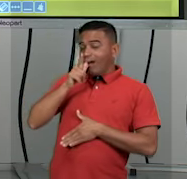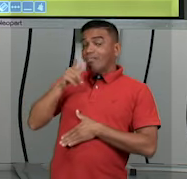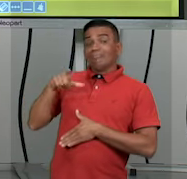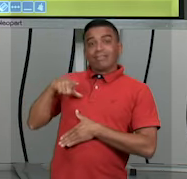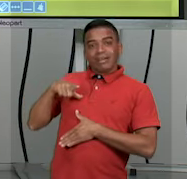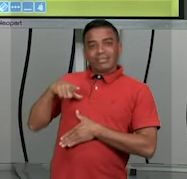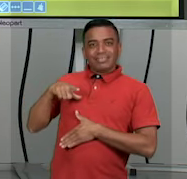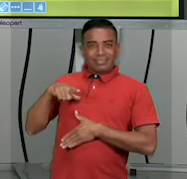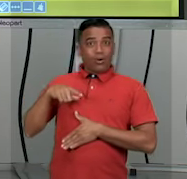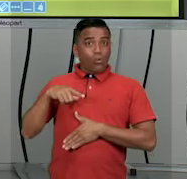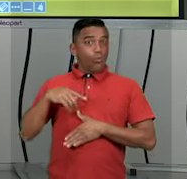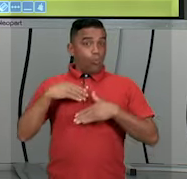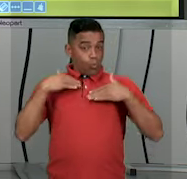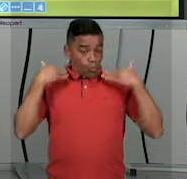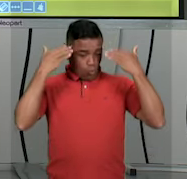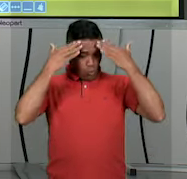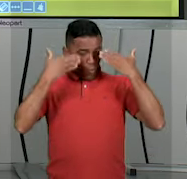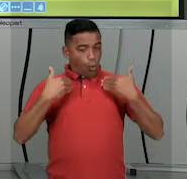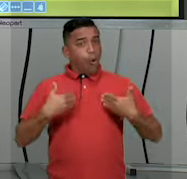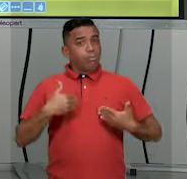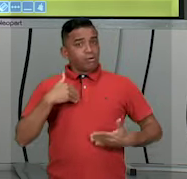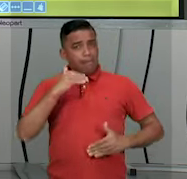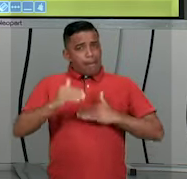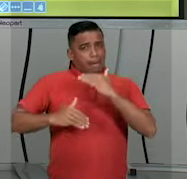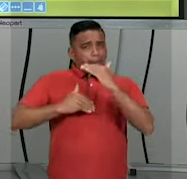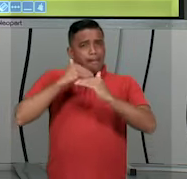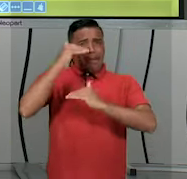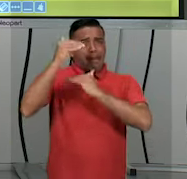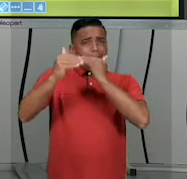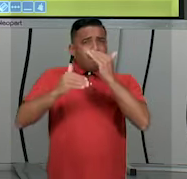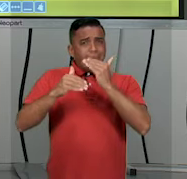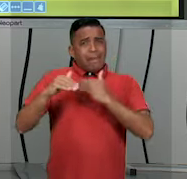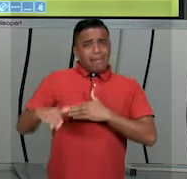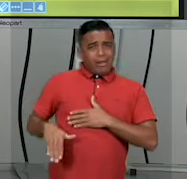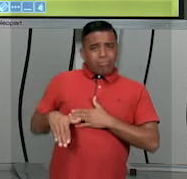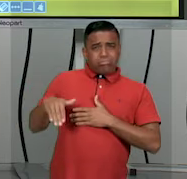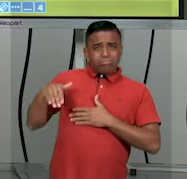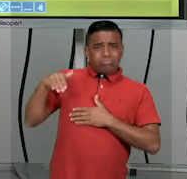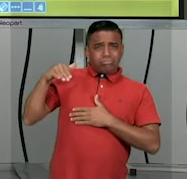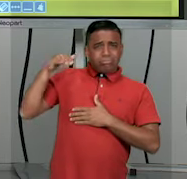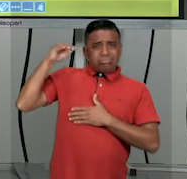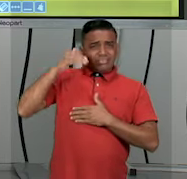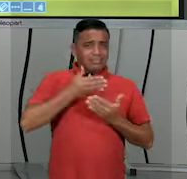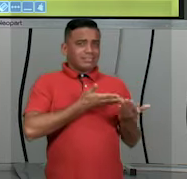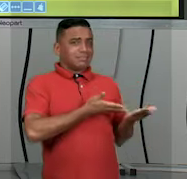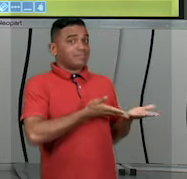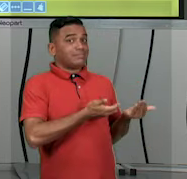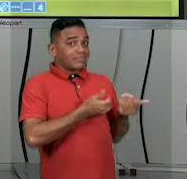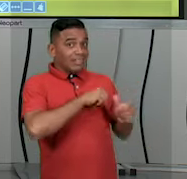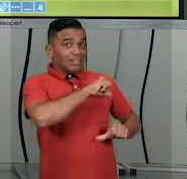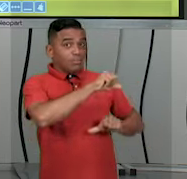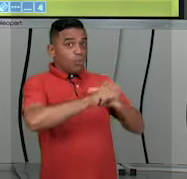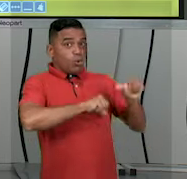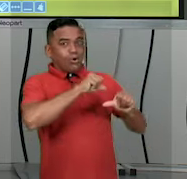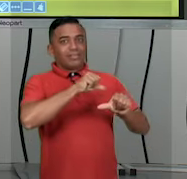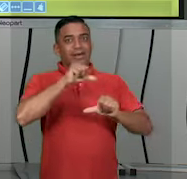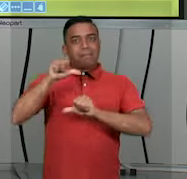corpo vai se desenvolvendo, e principalmente a partir da adolescência, é que as diferenças vão se